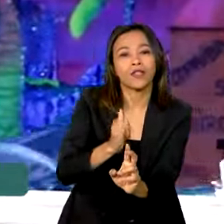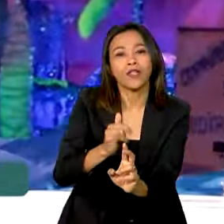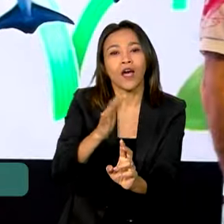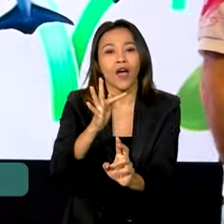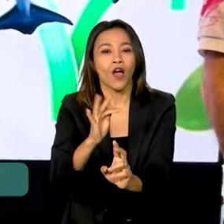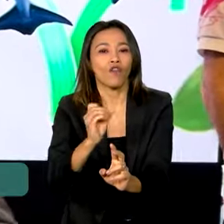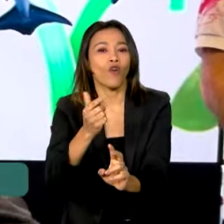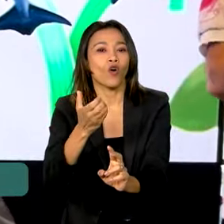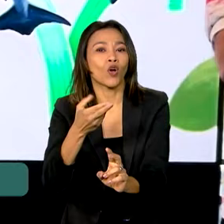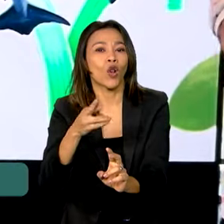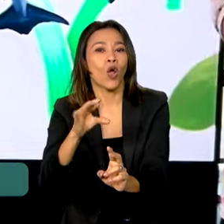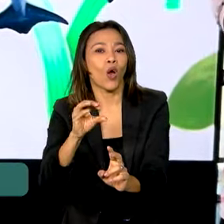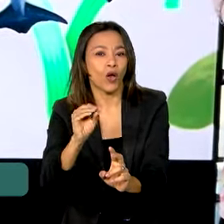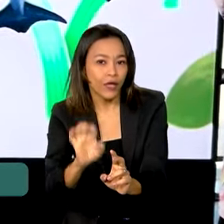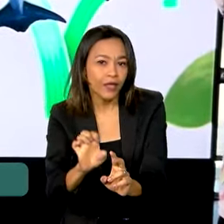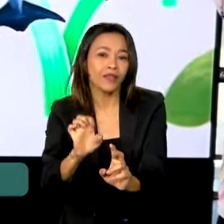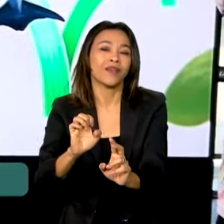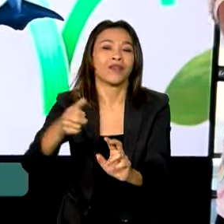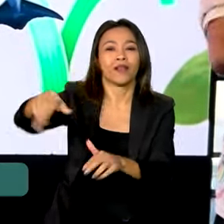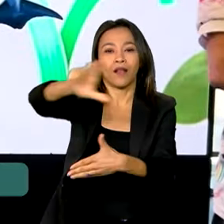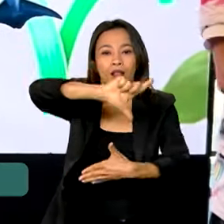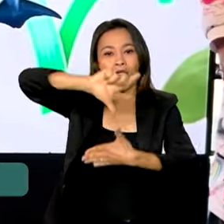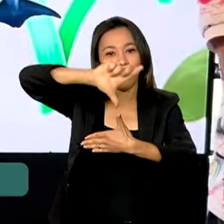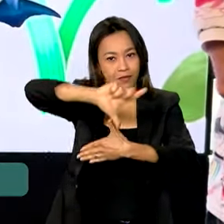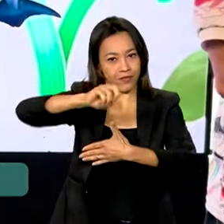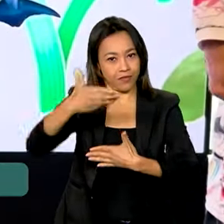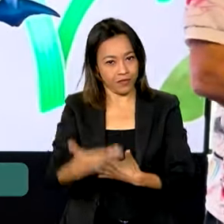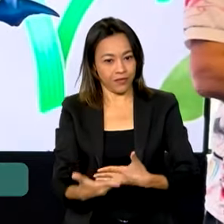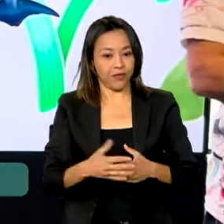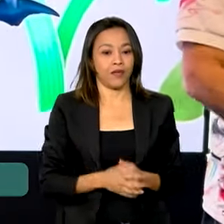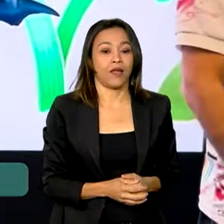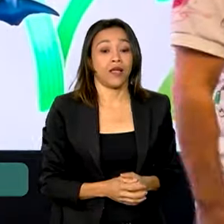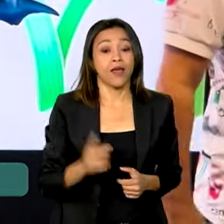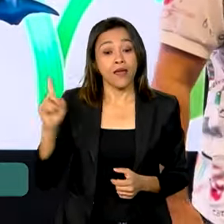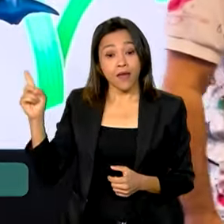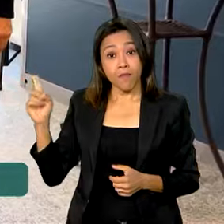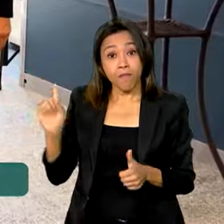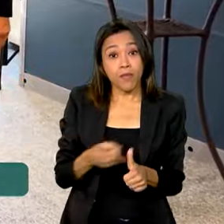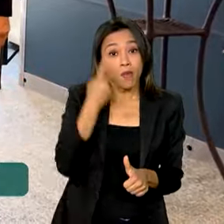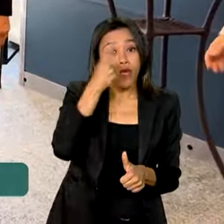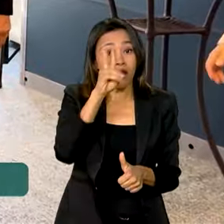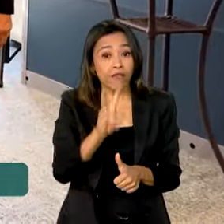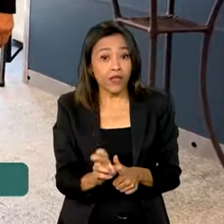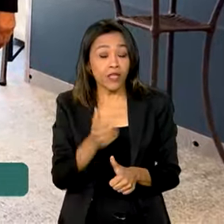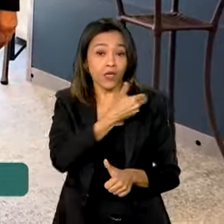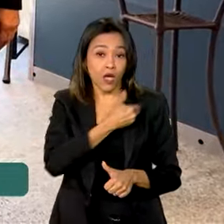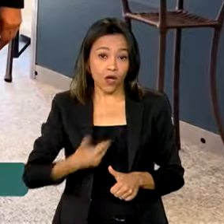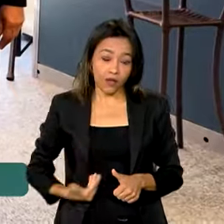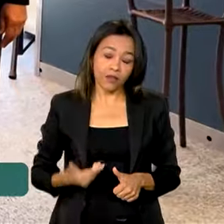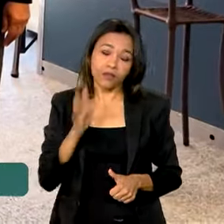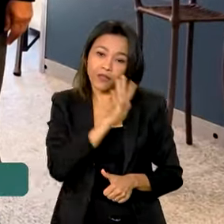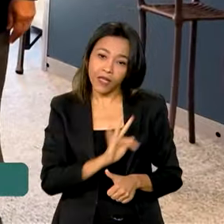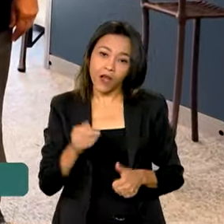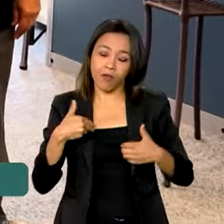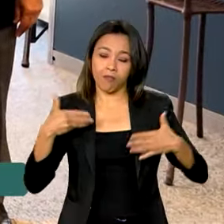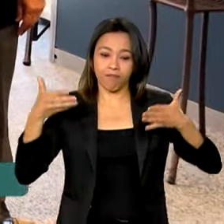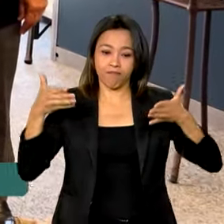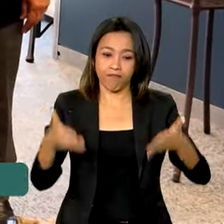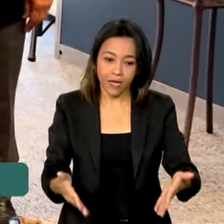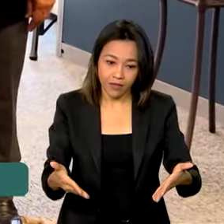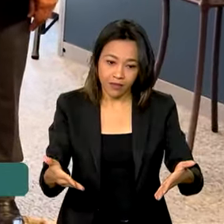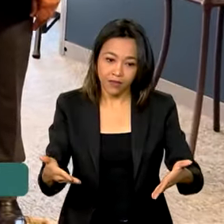-americano. Pela primeira vez na história, o governo federal participa tão fortemente desse evento como vai